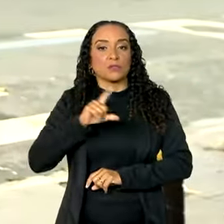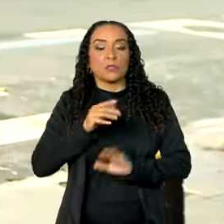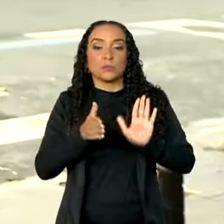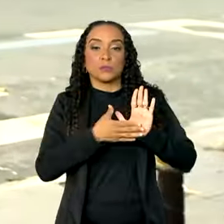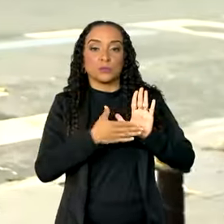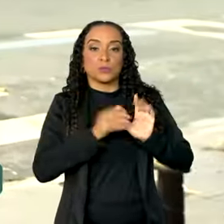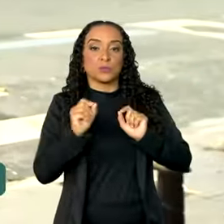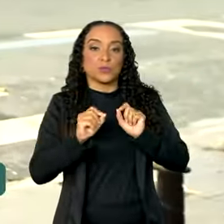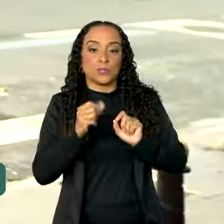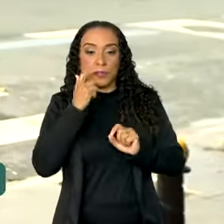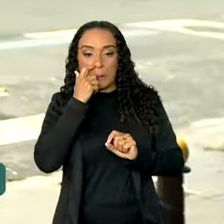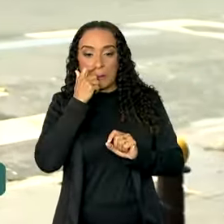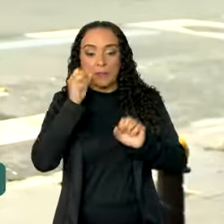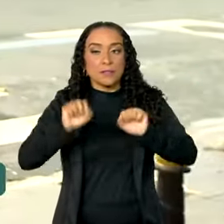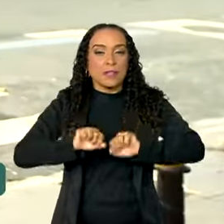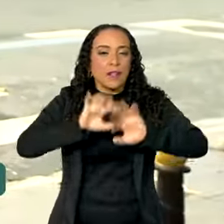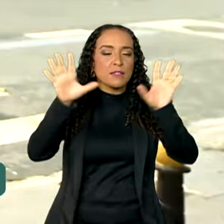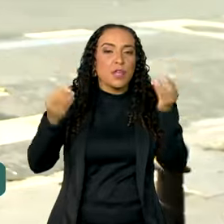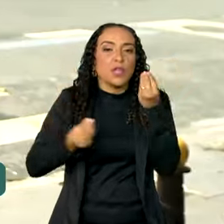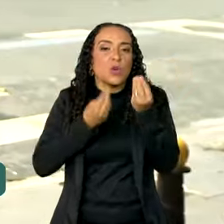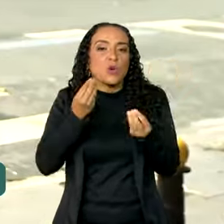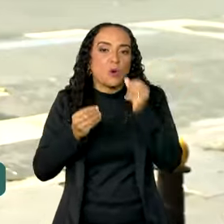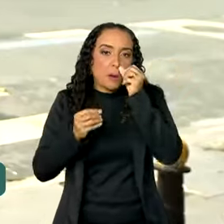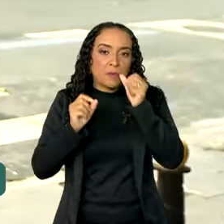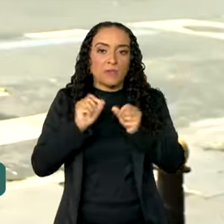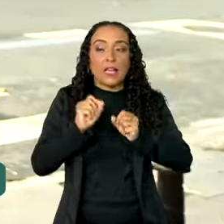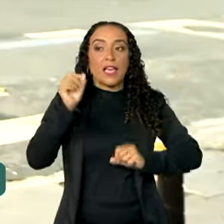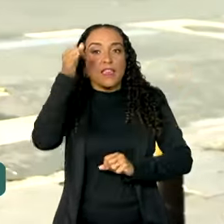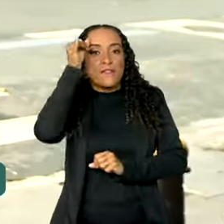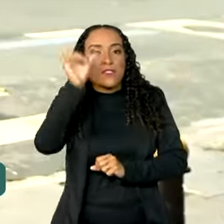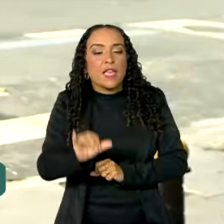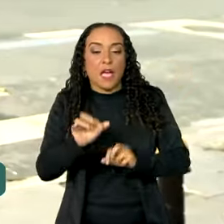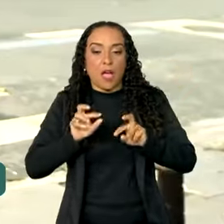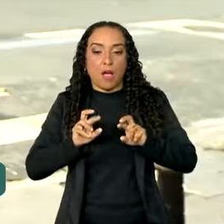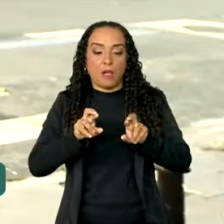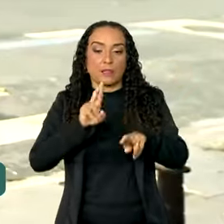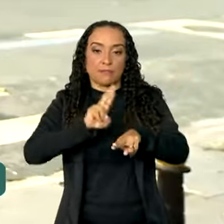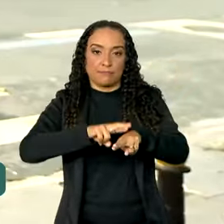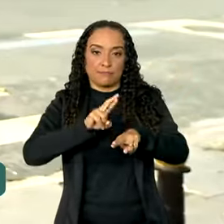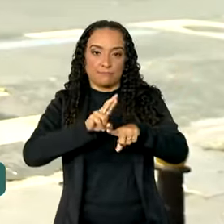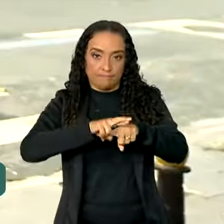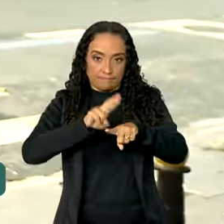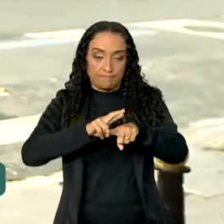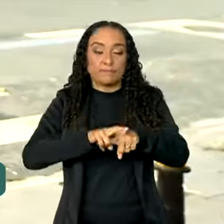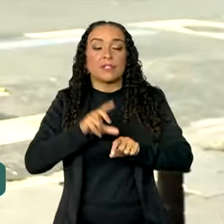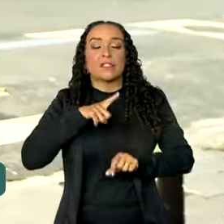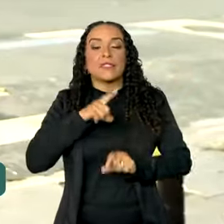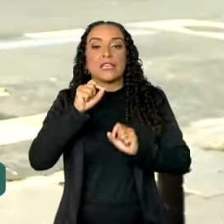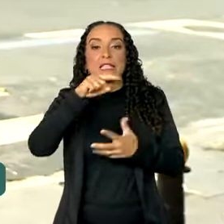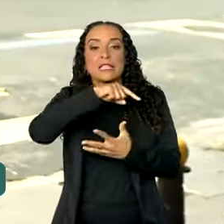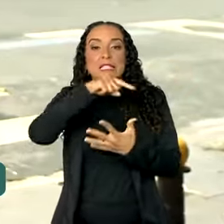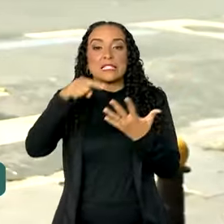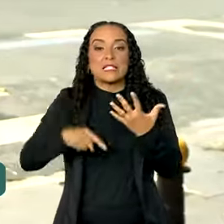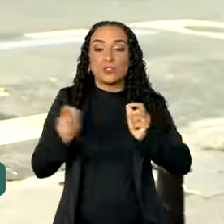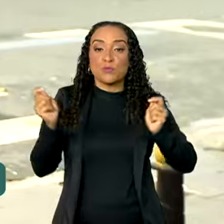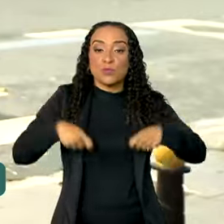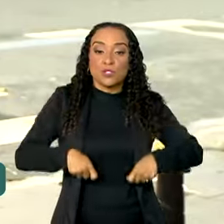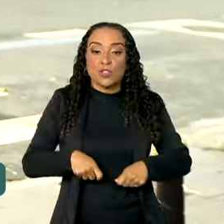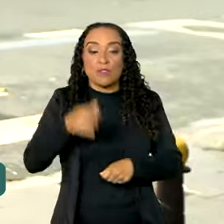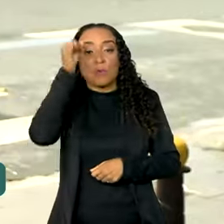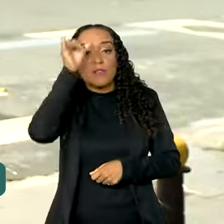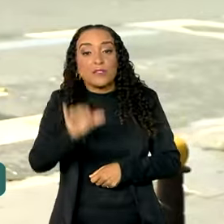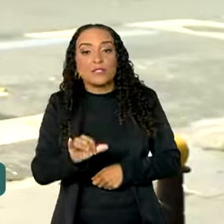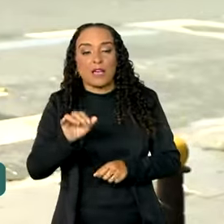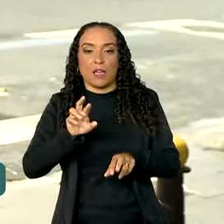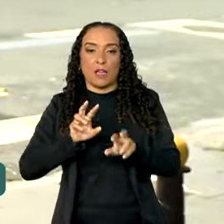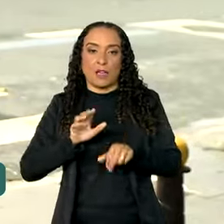propósito esclarecer como é feita a prevenção ao câncer de próstata. Existem cinco formas de se prevenir